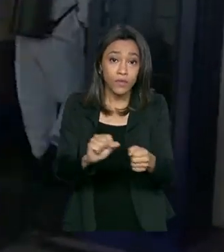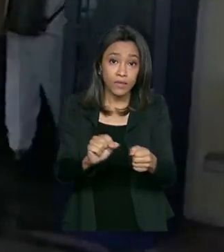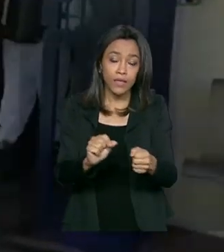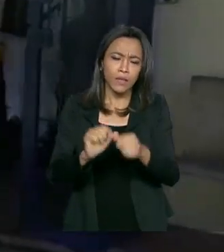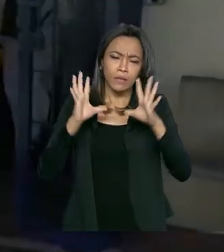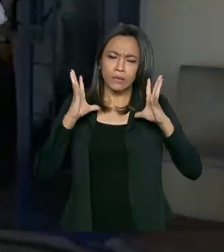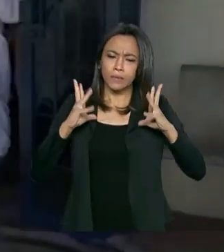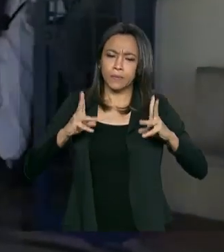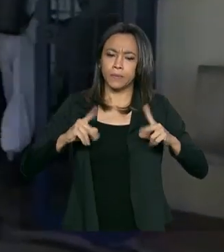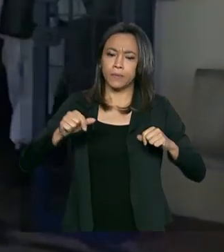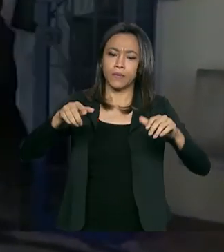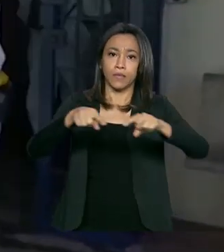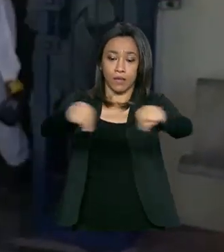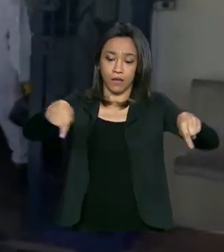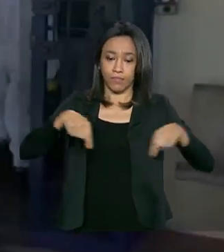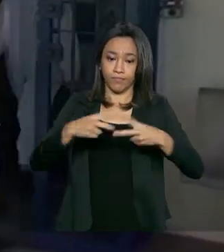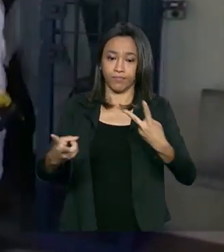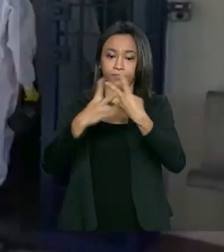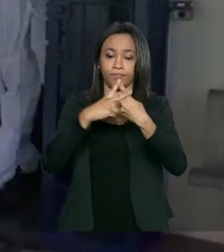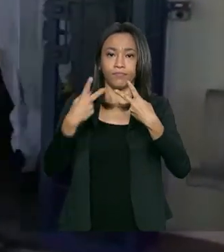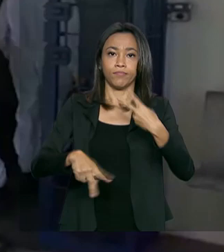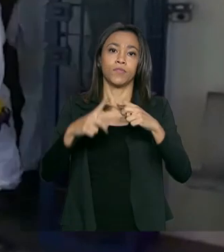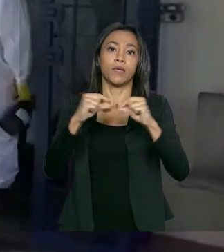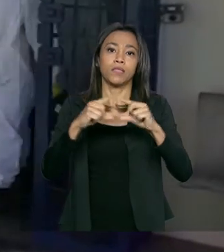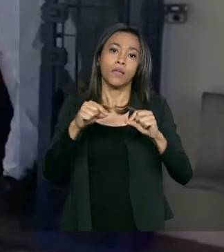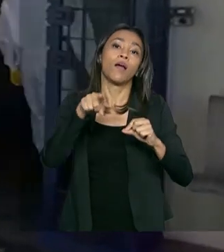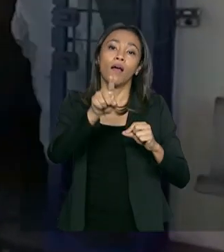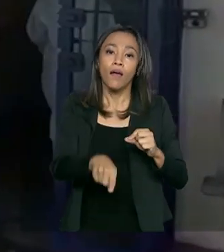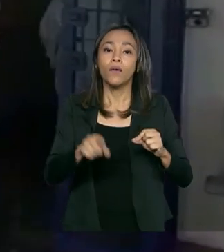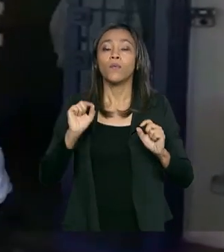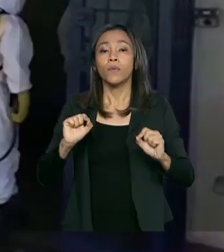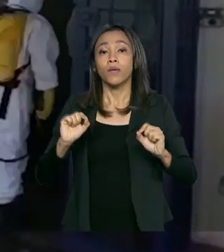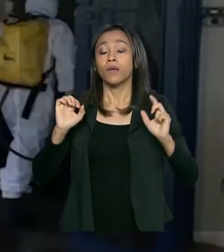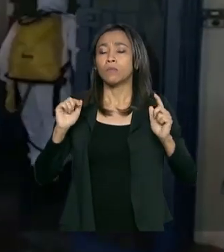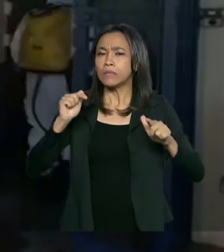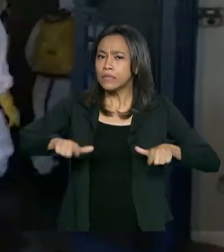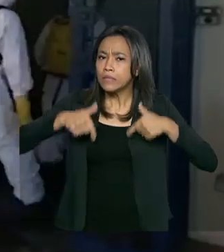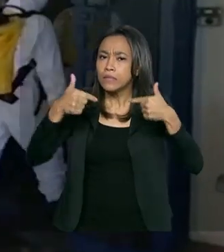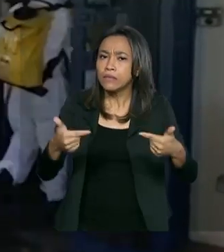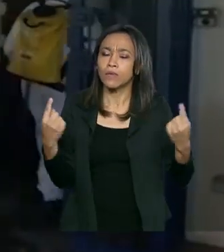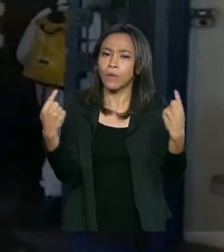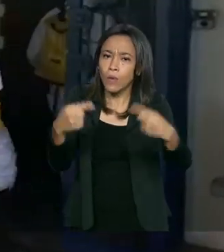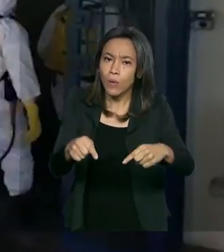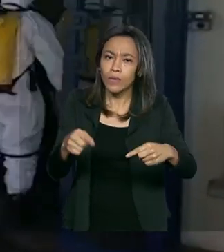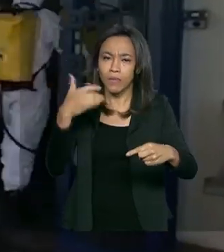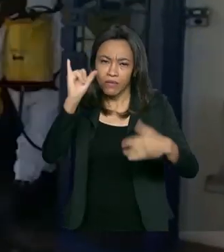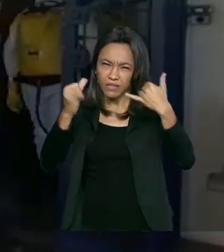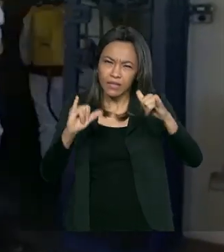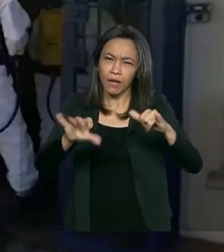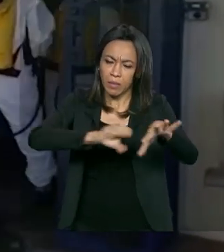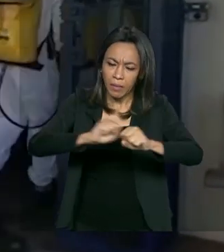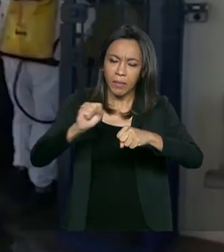penitenciária do Distrito Federal. É mais uma ação em continuidade às medidas de prevenção e enfrentamento ao novo